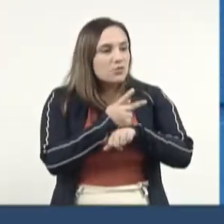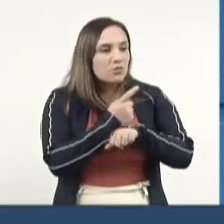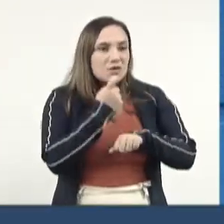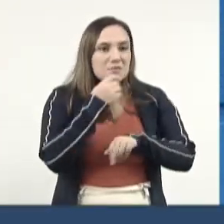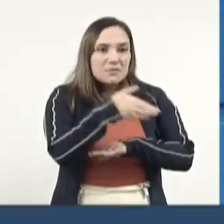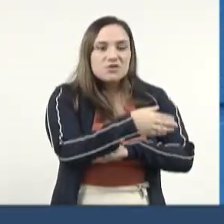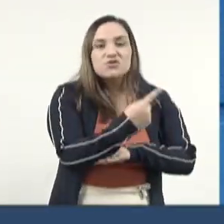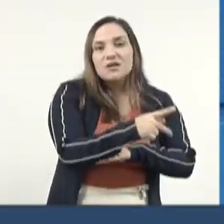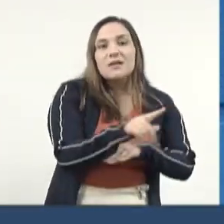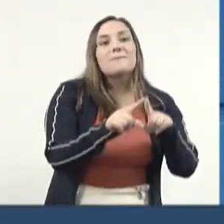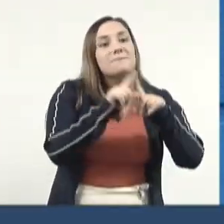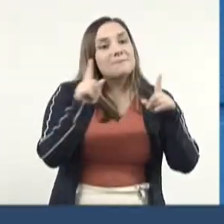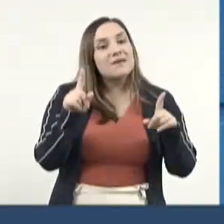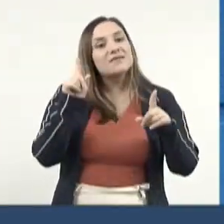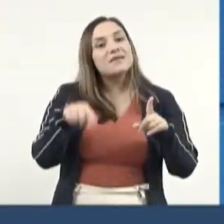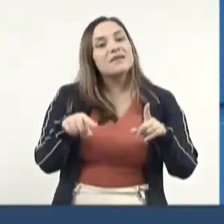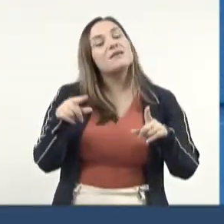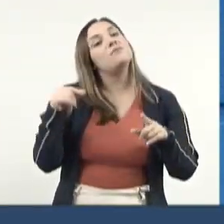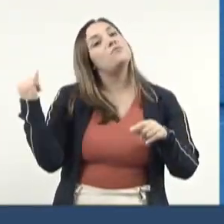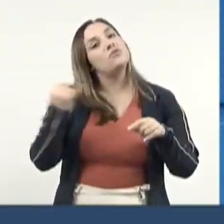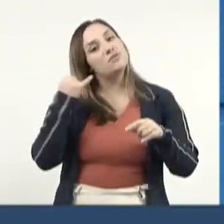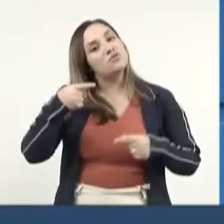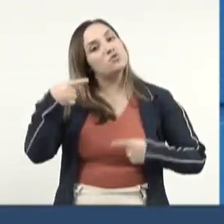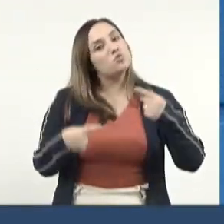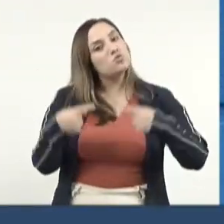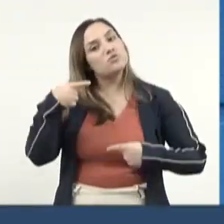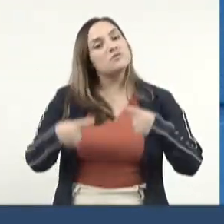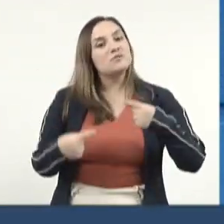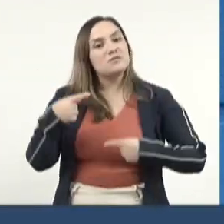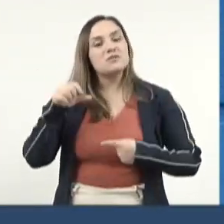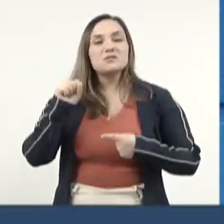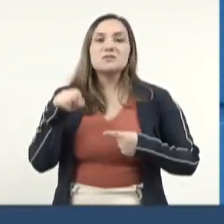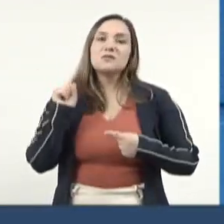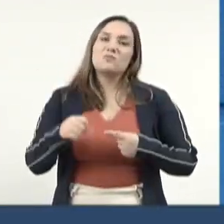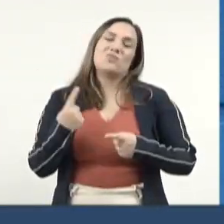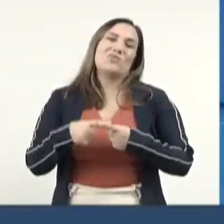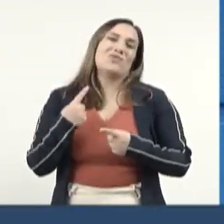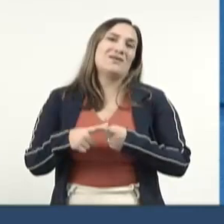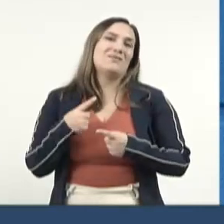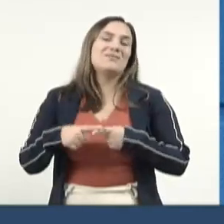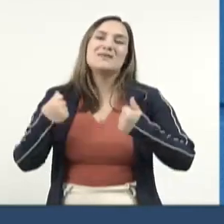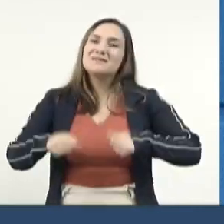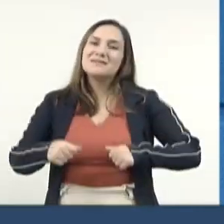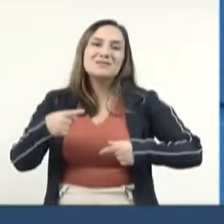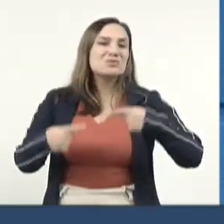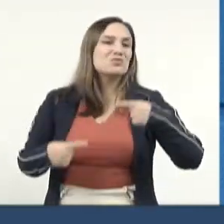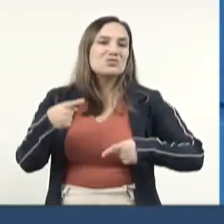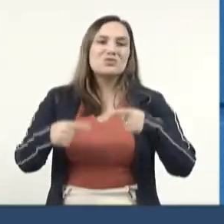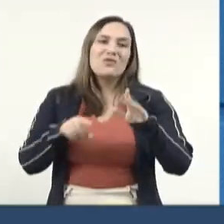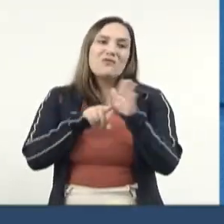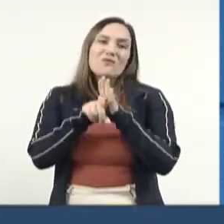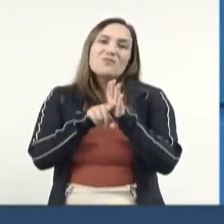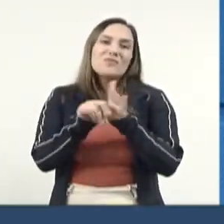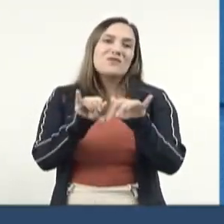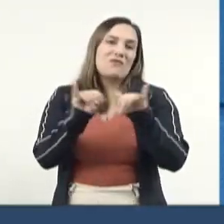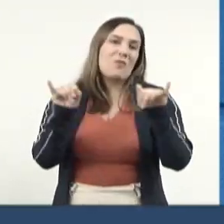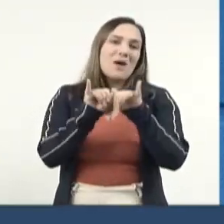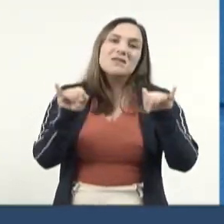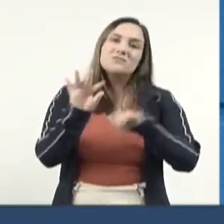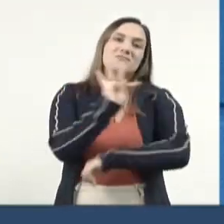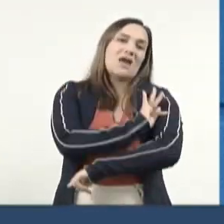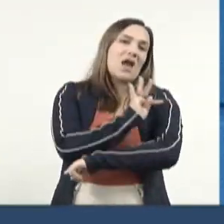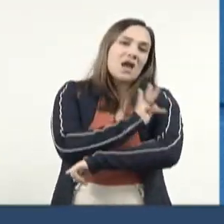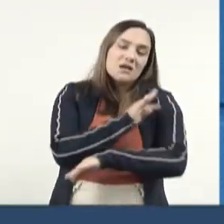importante estender esse prazo agora para uma discussão, antes da abertura, para que a gente possa discutir isso com dados técnicos, tanto para ajudar